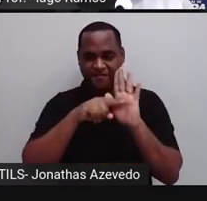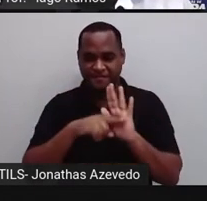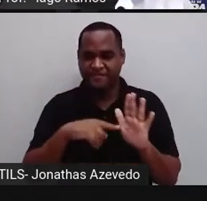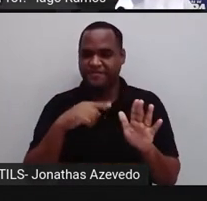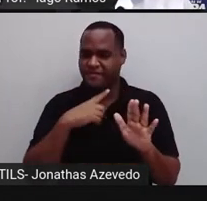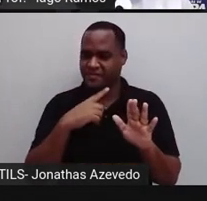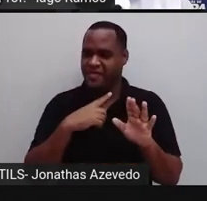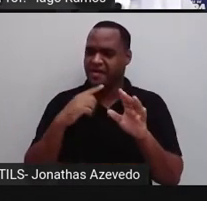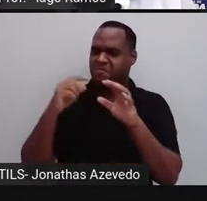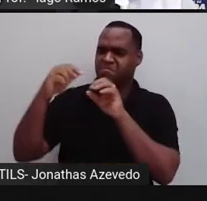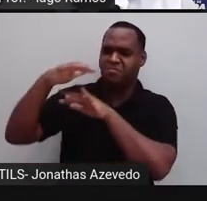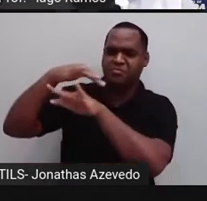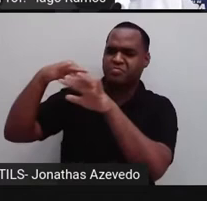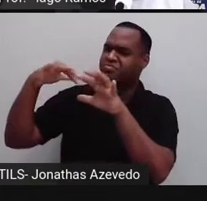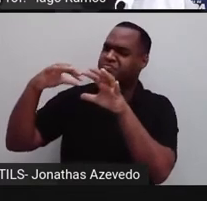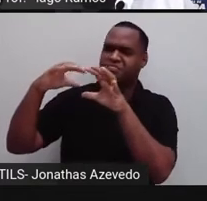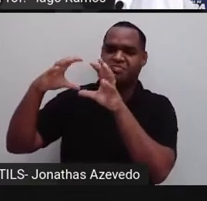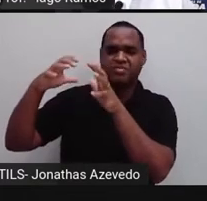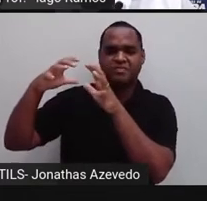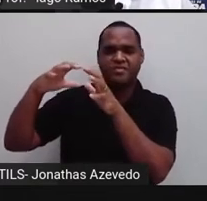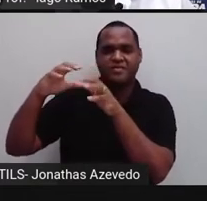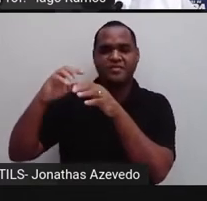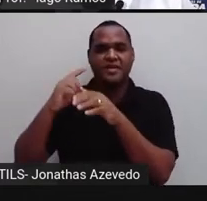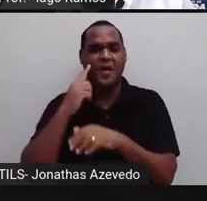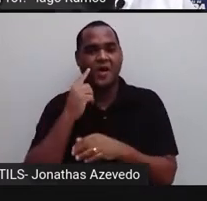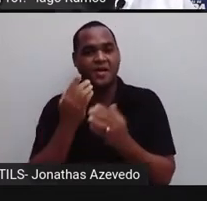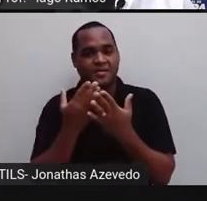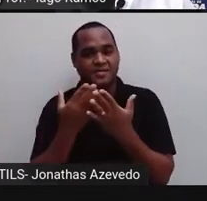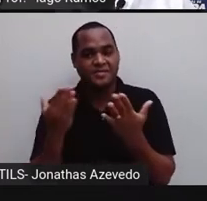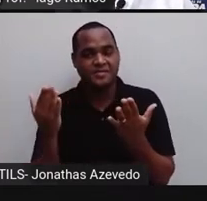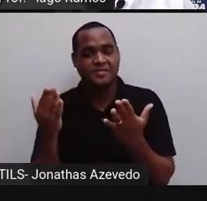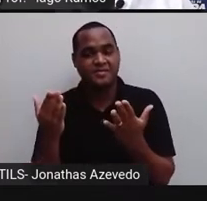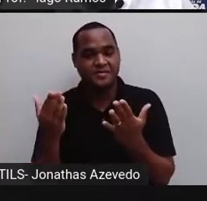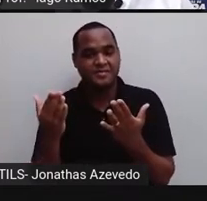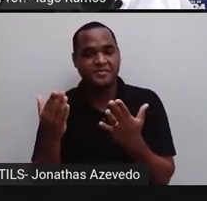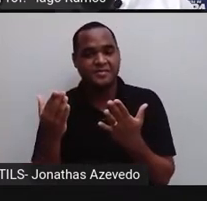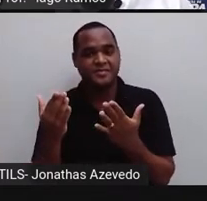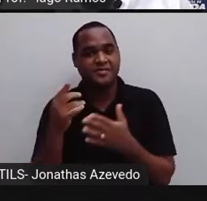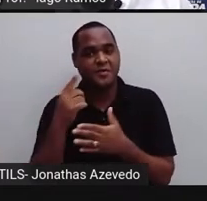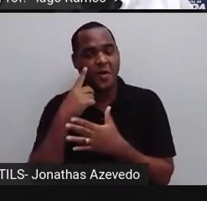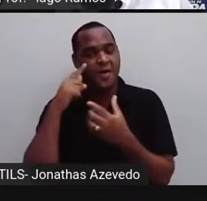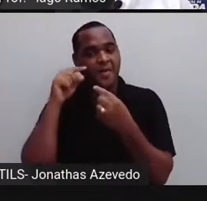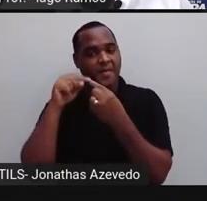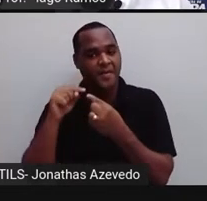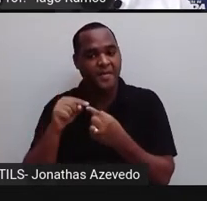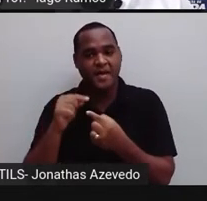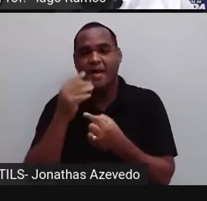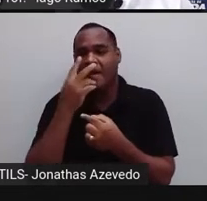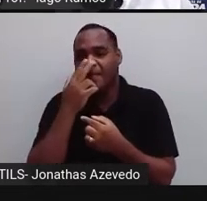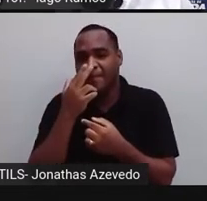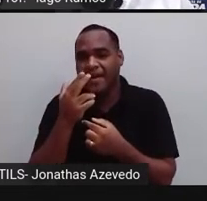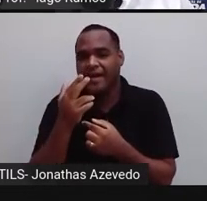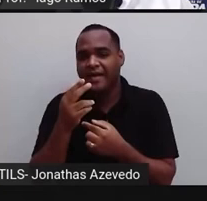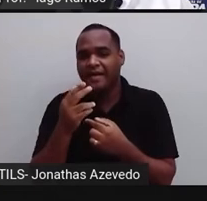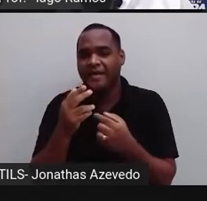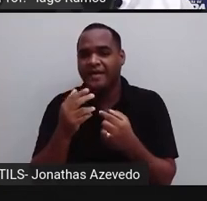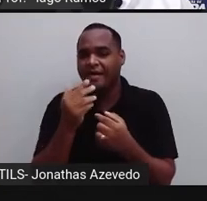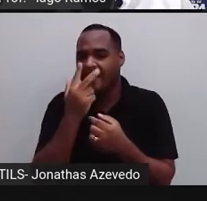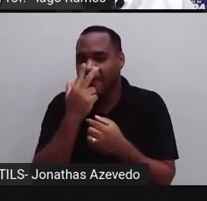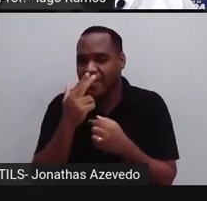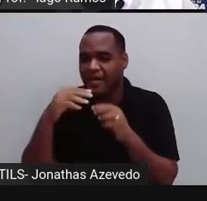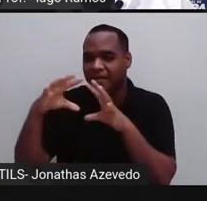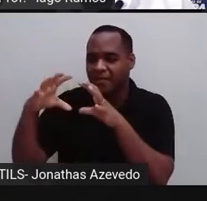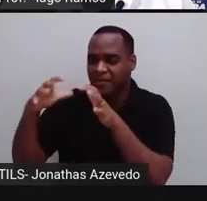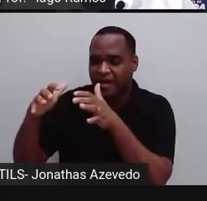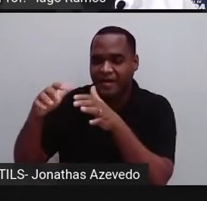desse planeta K2-18b, ó, e o fato interessante é que ele é meio parecido com